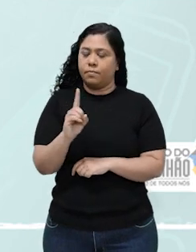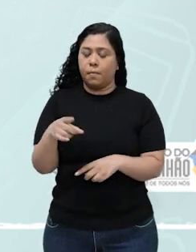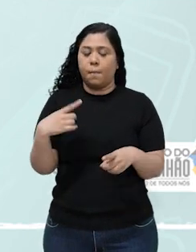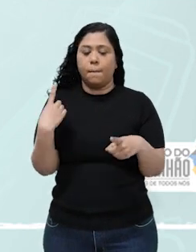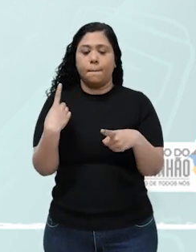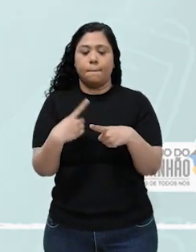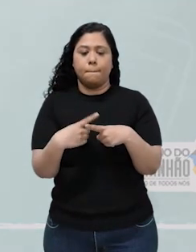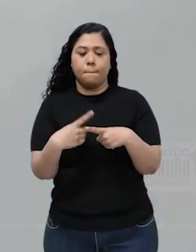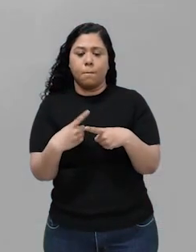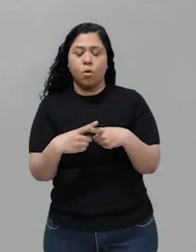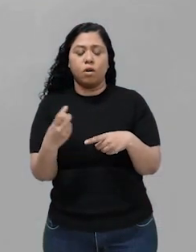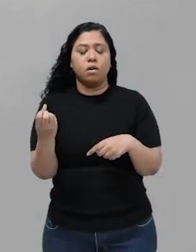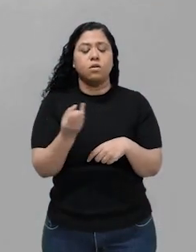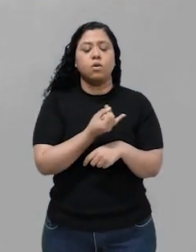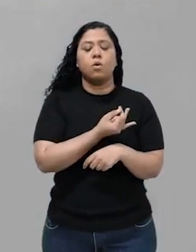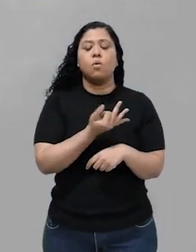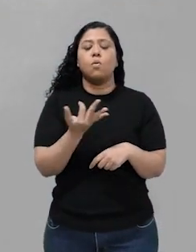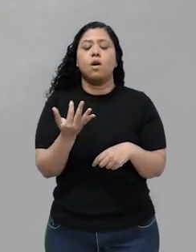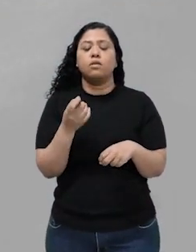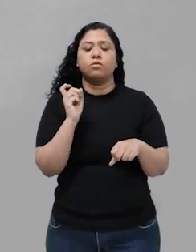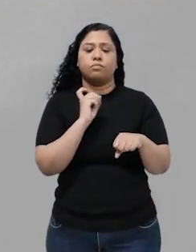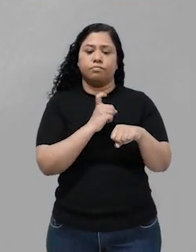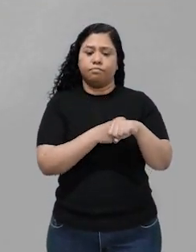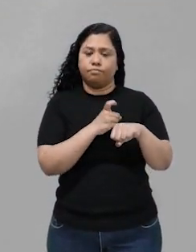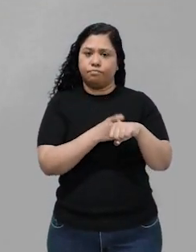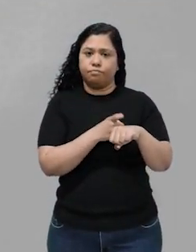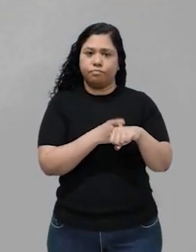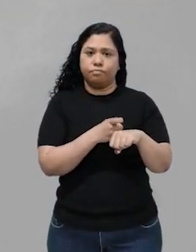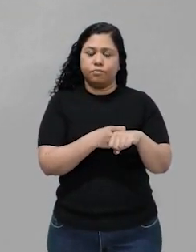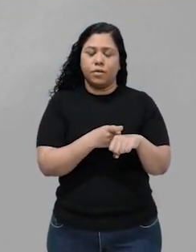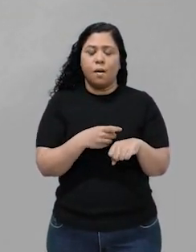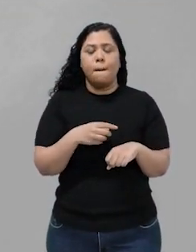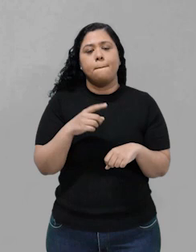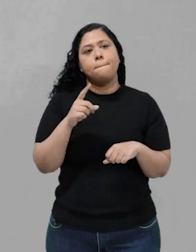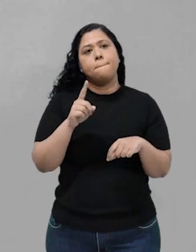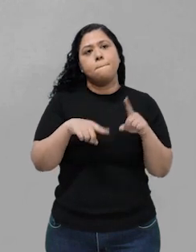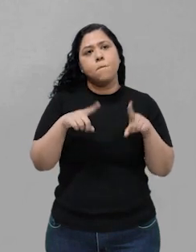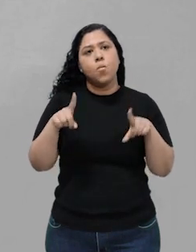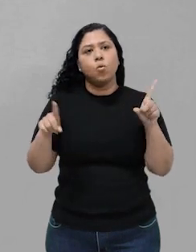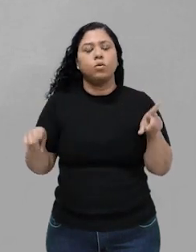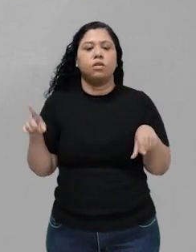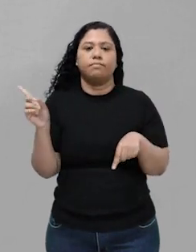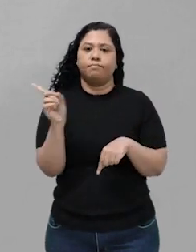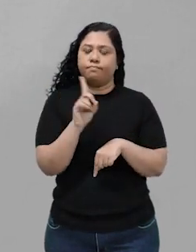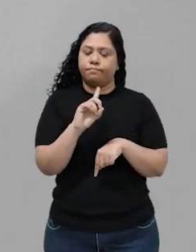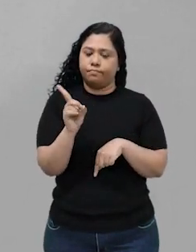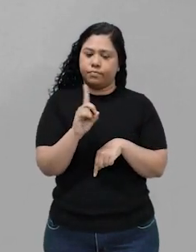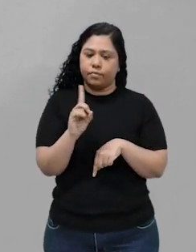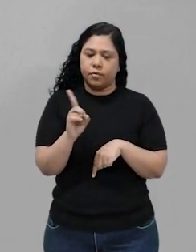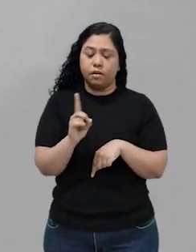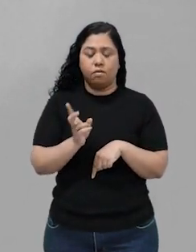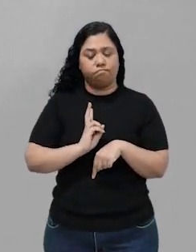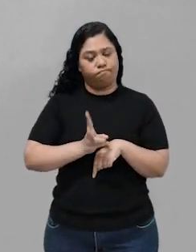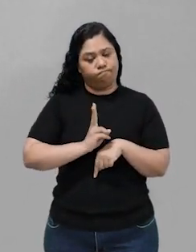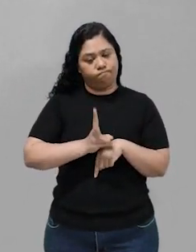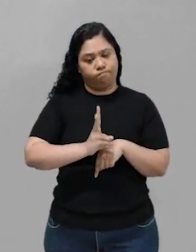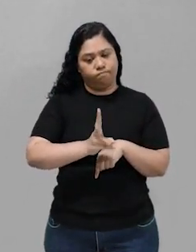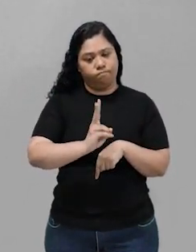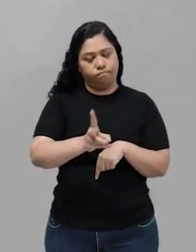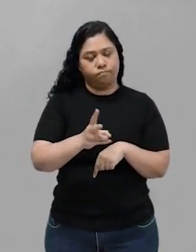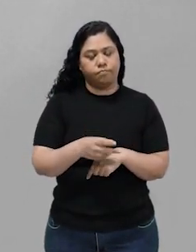Porque as concentrações, as quantidades dos sólidos, praticamente não variam. Elas já são constantes.